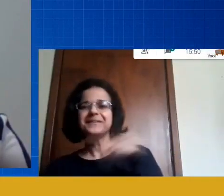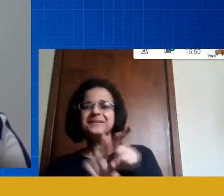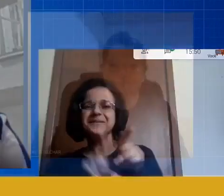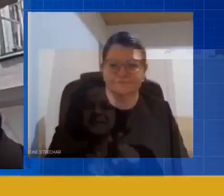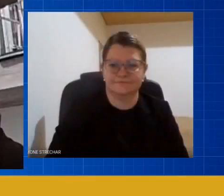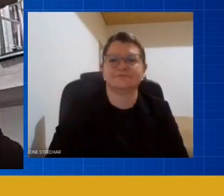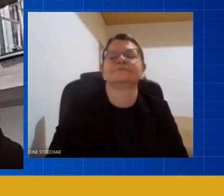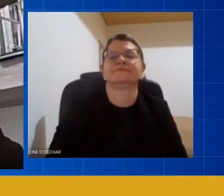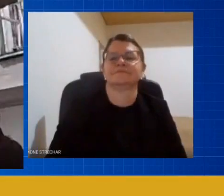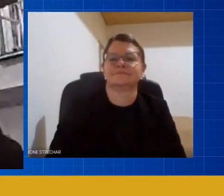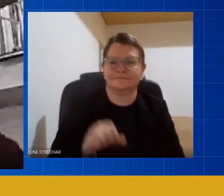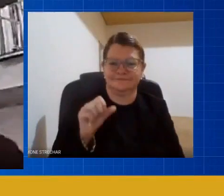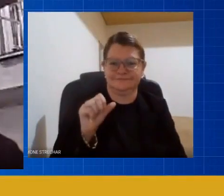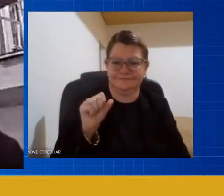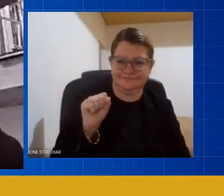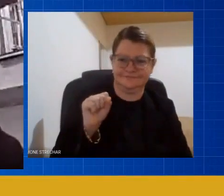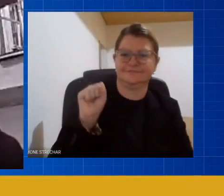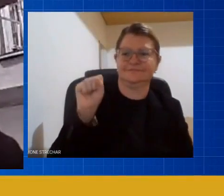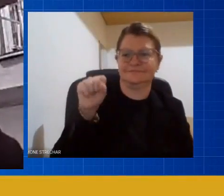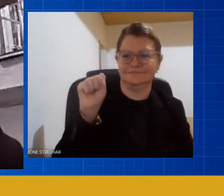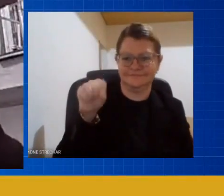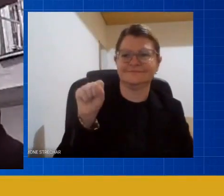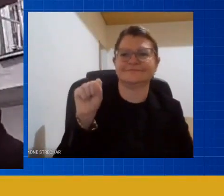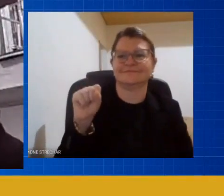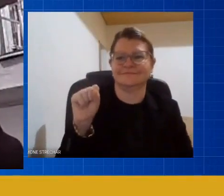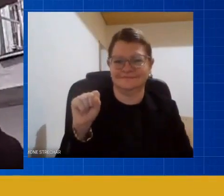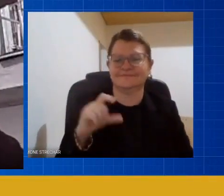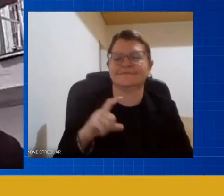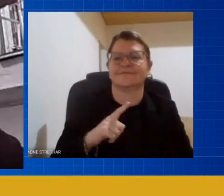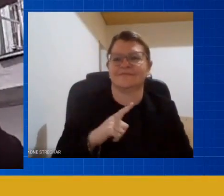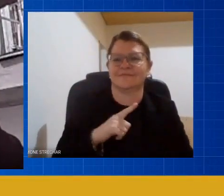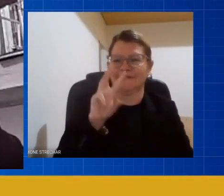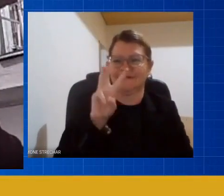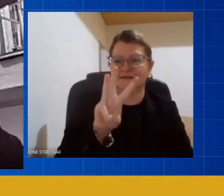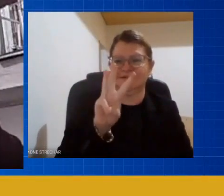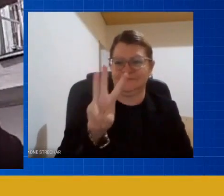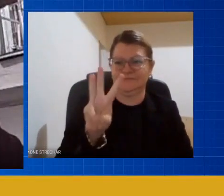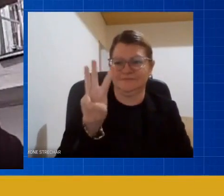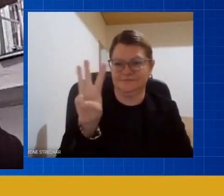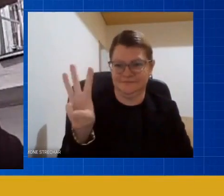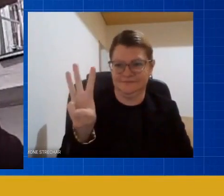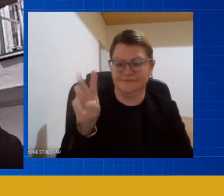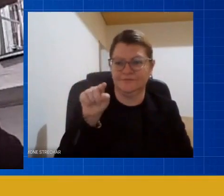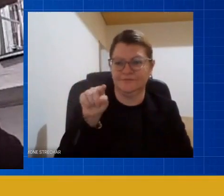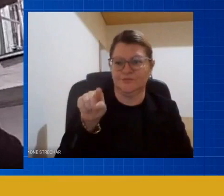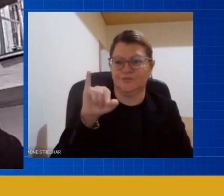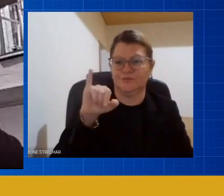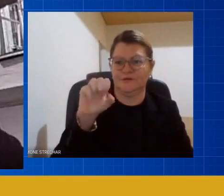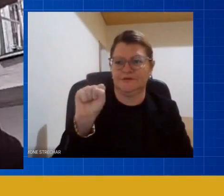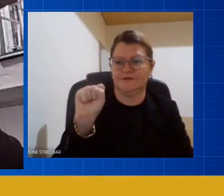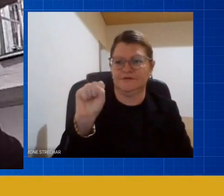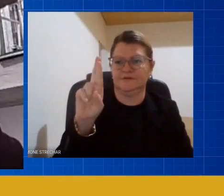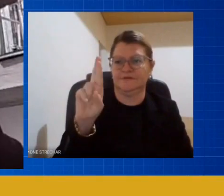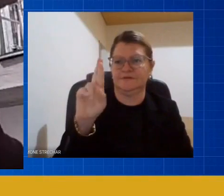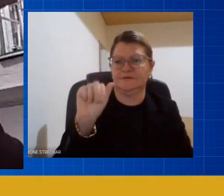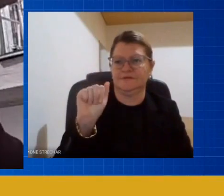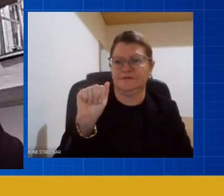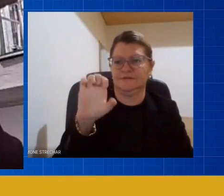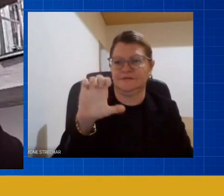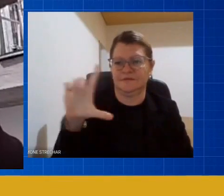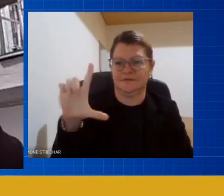sim tem o site www.israelbonieck.com.br